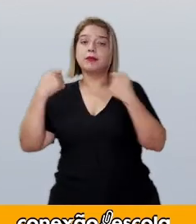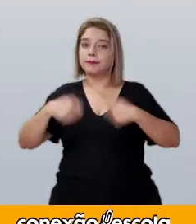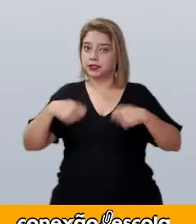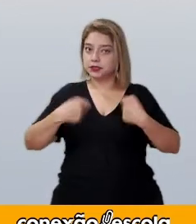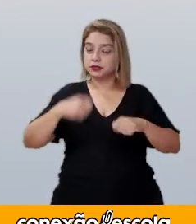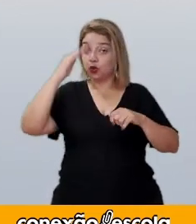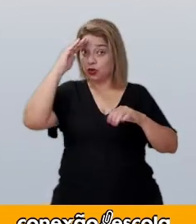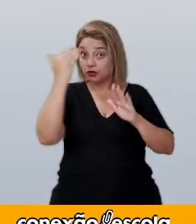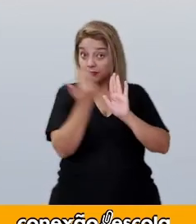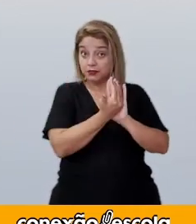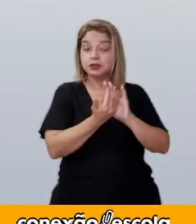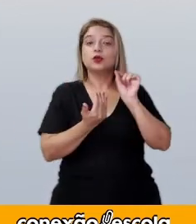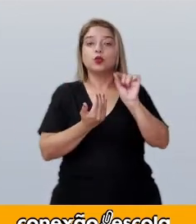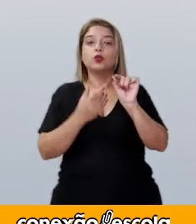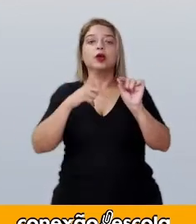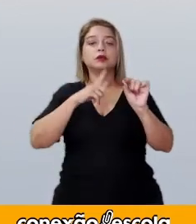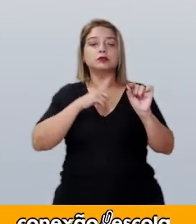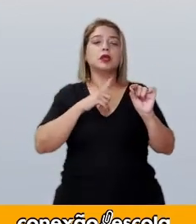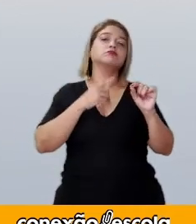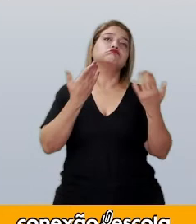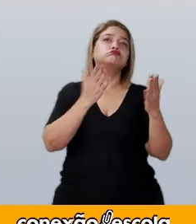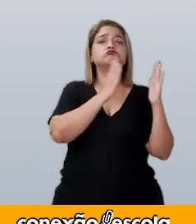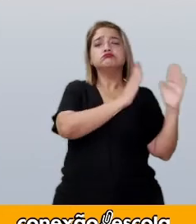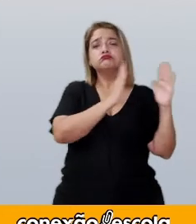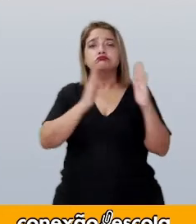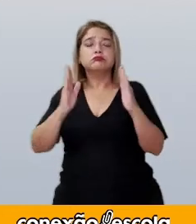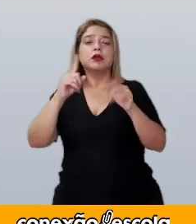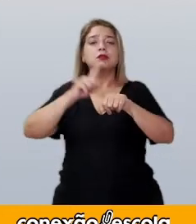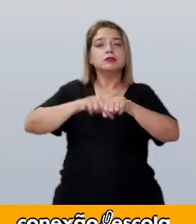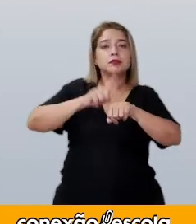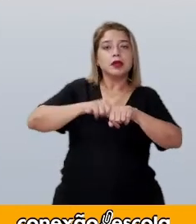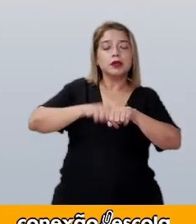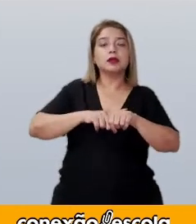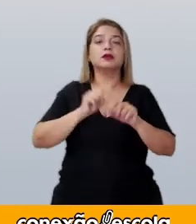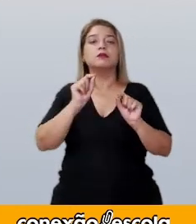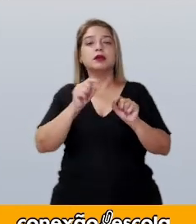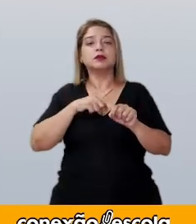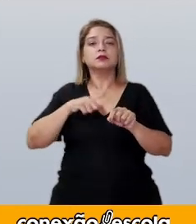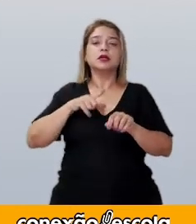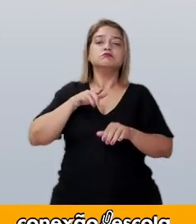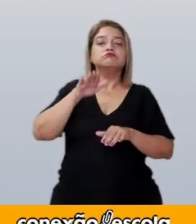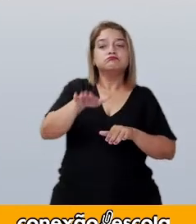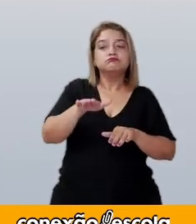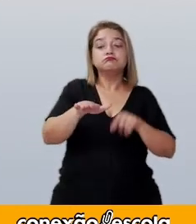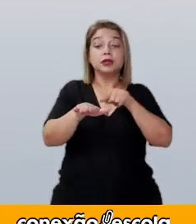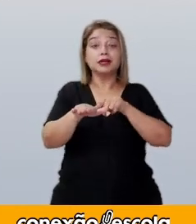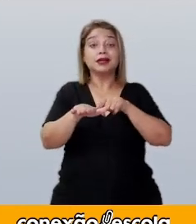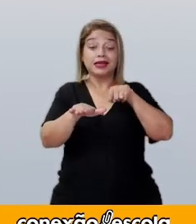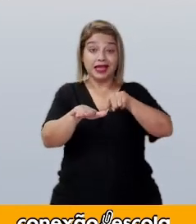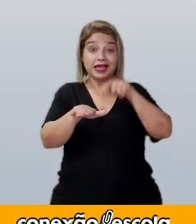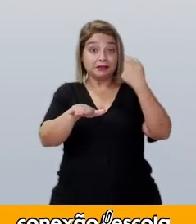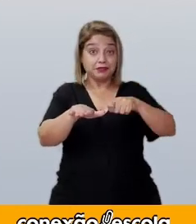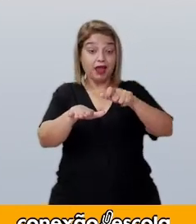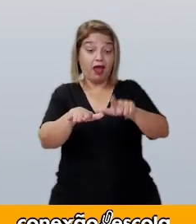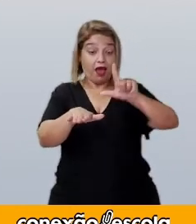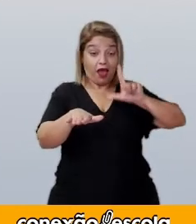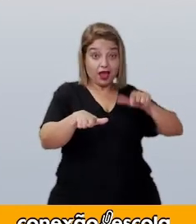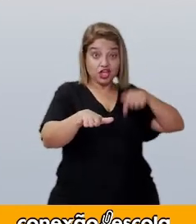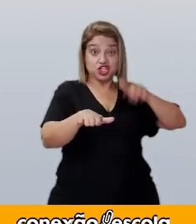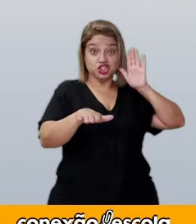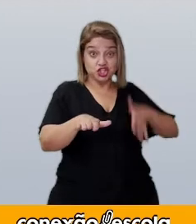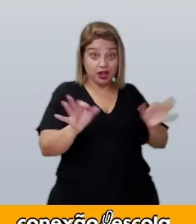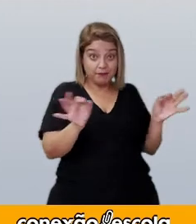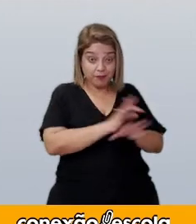a uma sequência cronológica. Um passo só pode ser feito depois